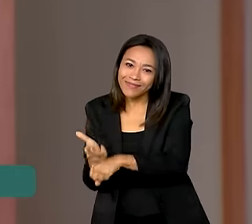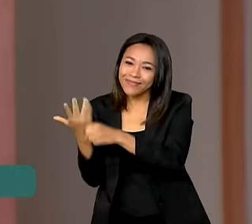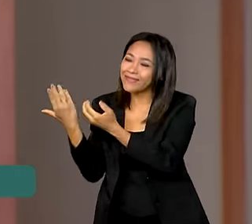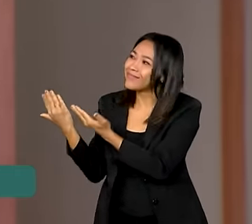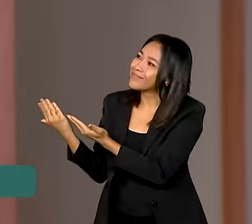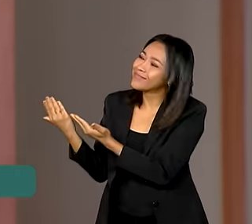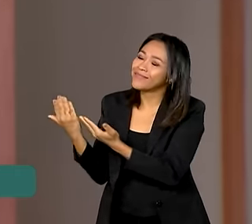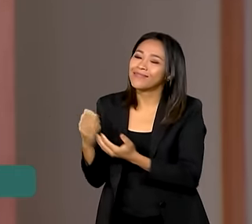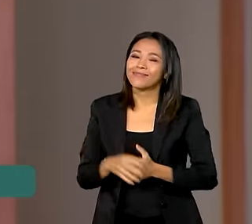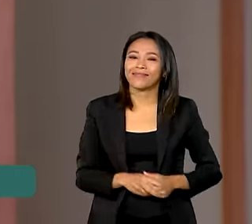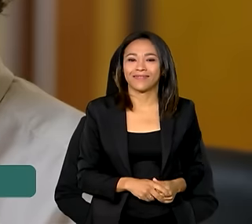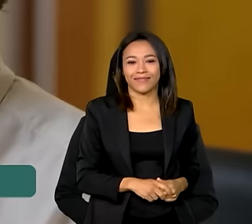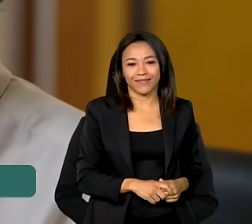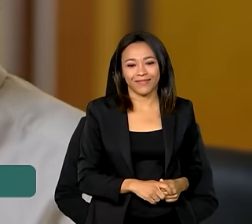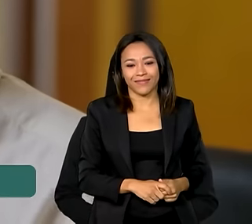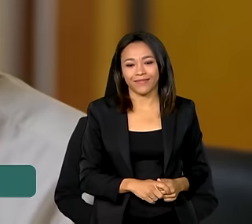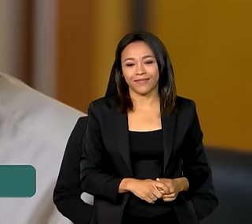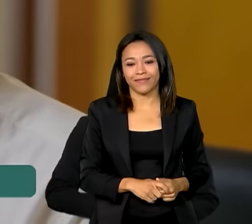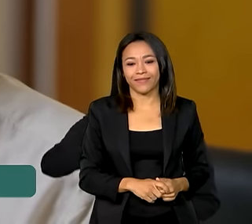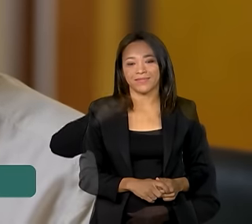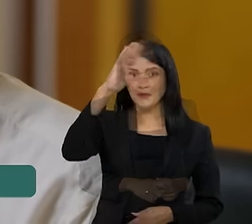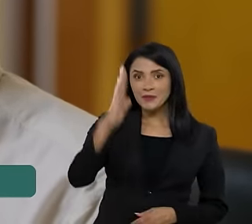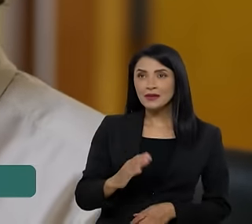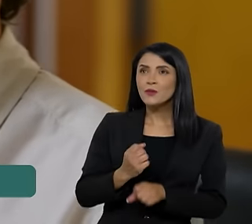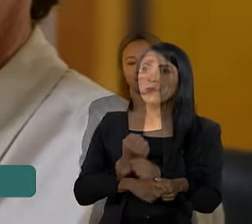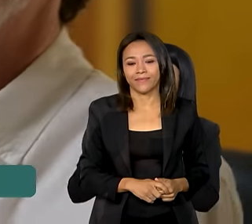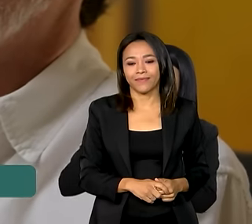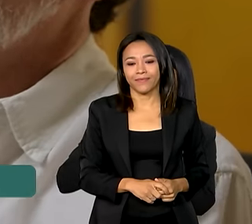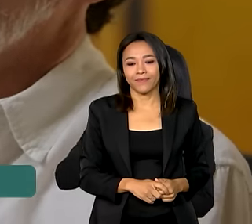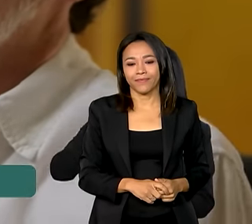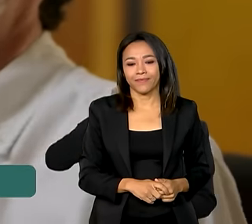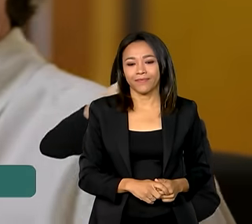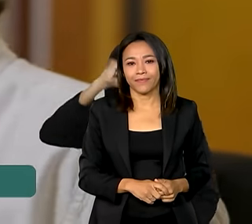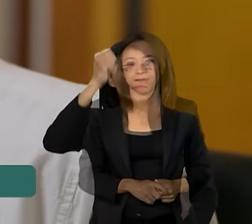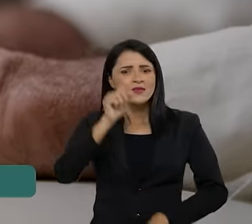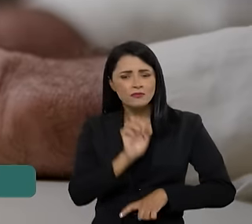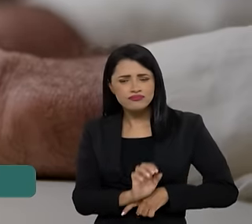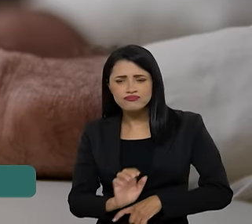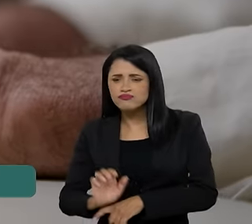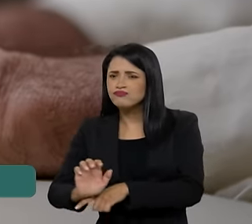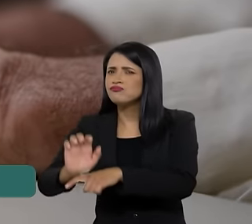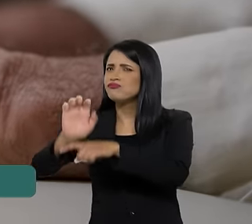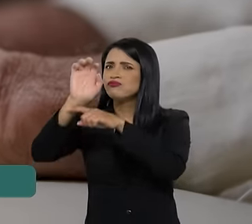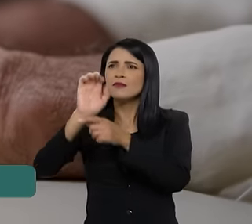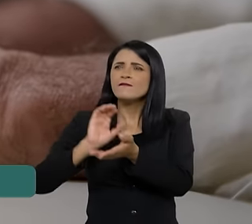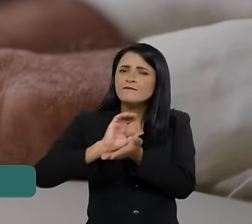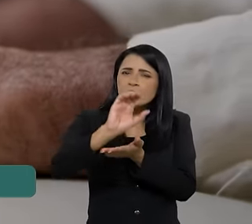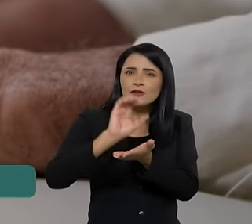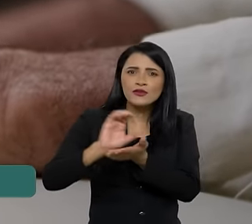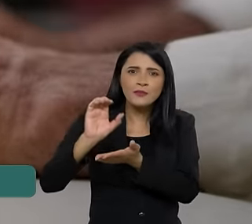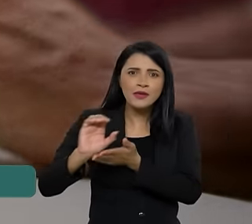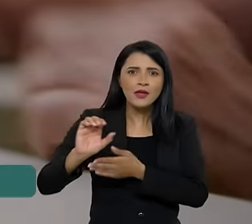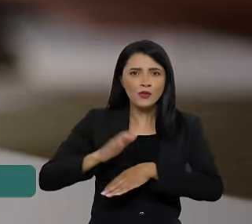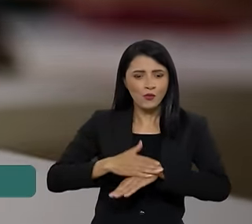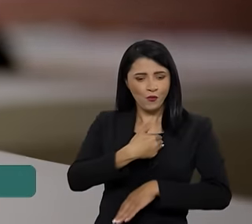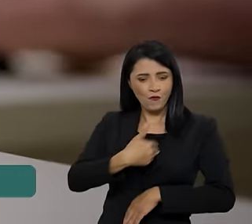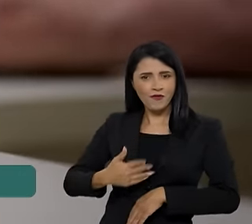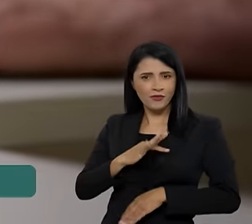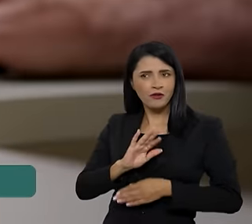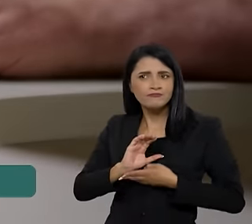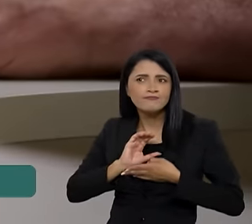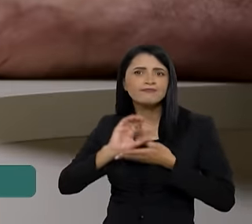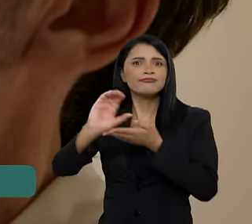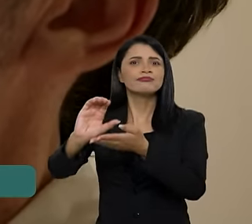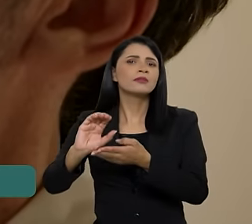Exato. Confira. O Brasil é tão grande e todos os estados recebem tanto investimento do governo federal